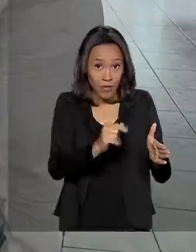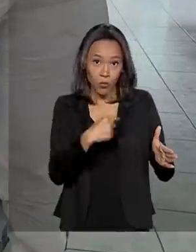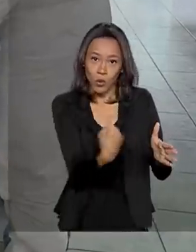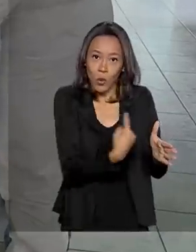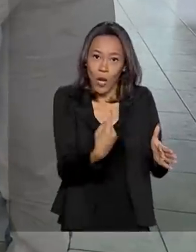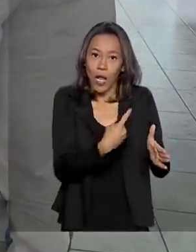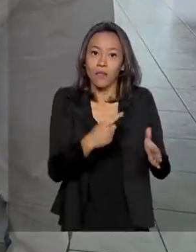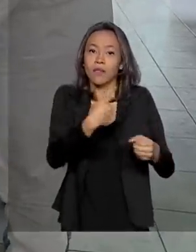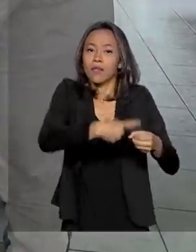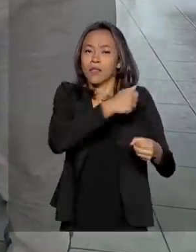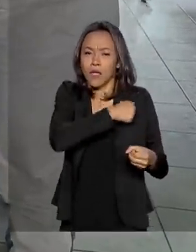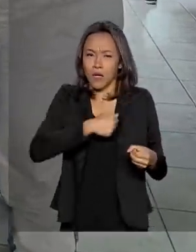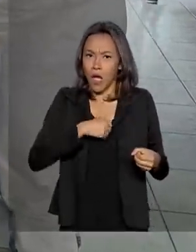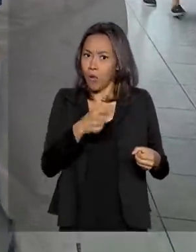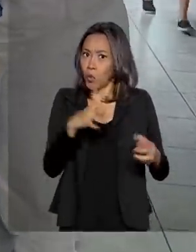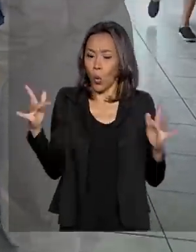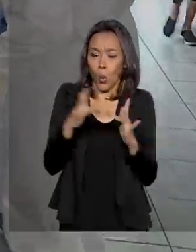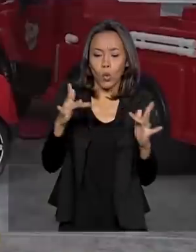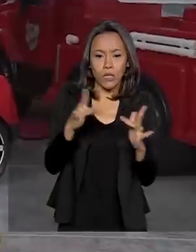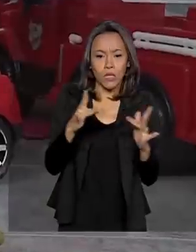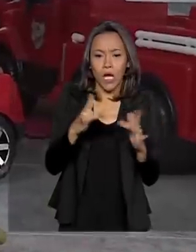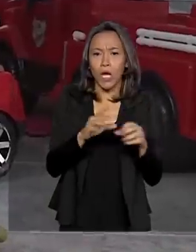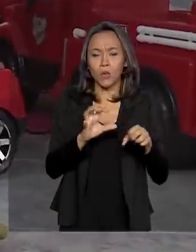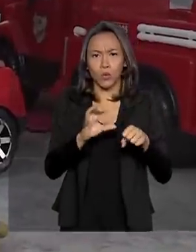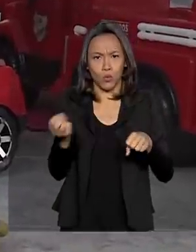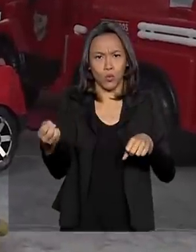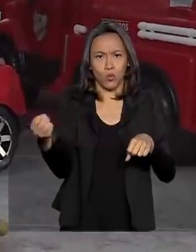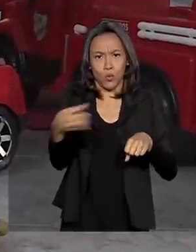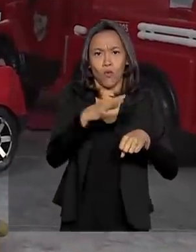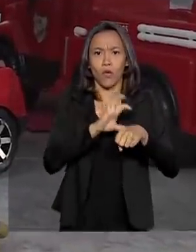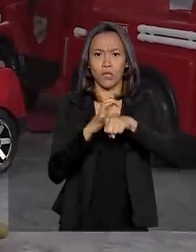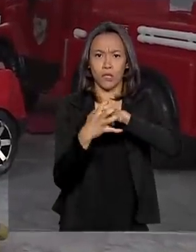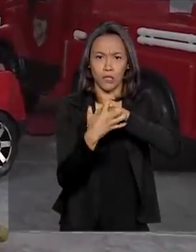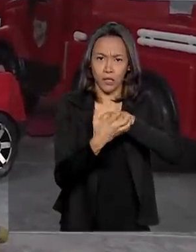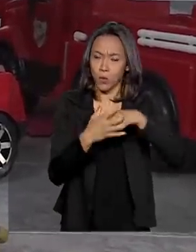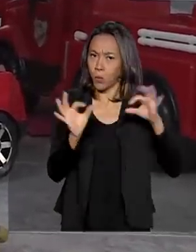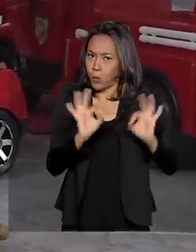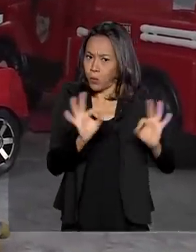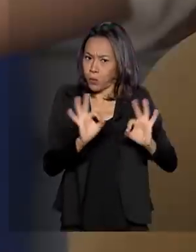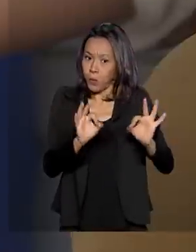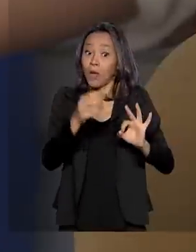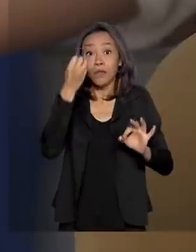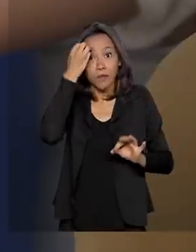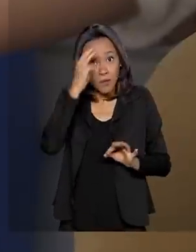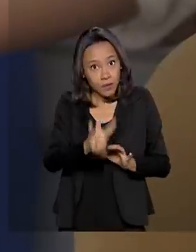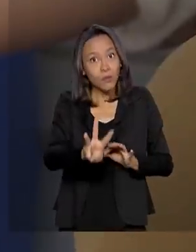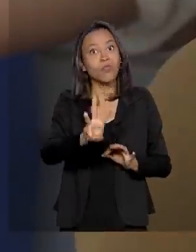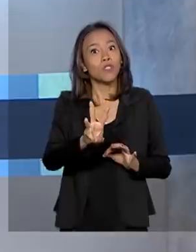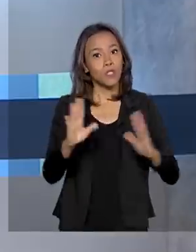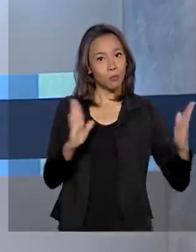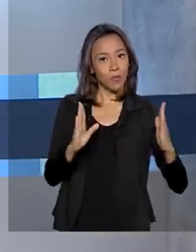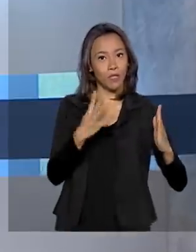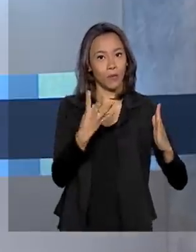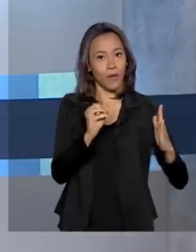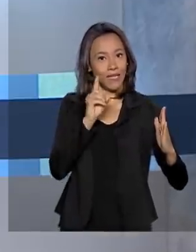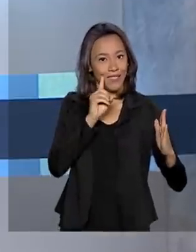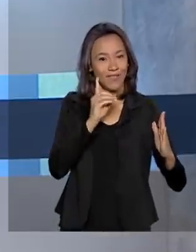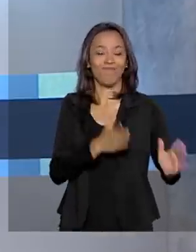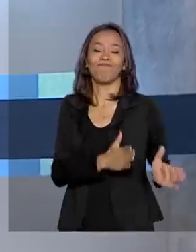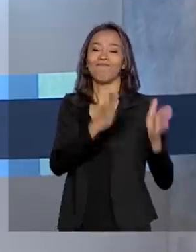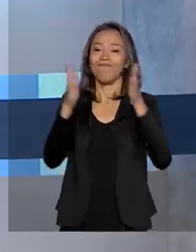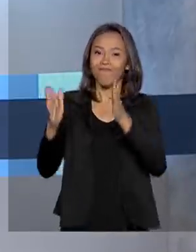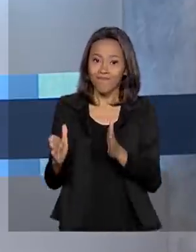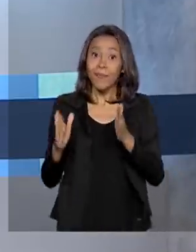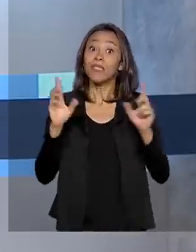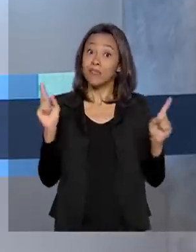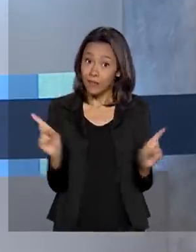Anápolis continuam sem sintomas do novo coronavírus. Eles já cumprem o terceiro dia de quarentena. E veja também,